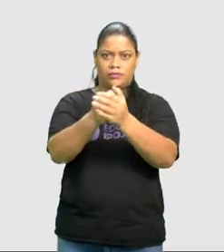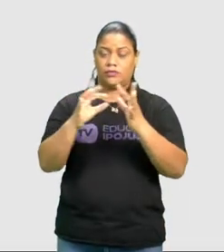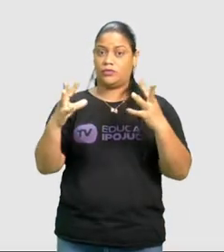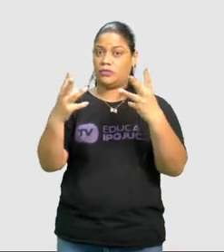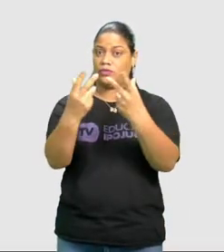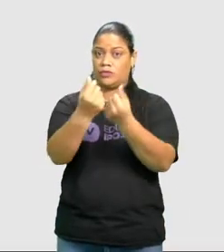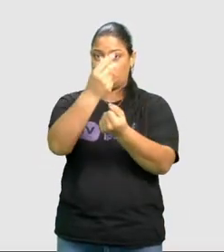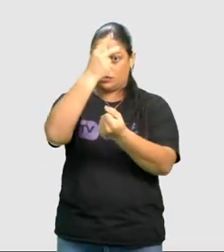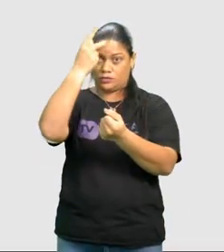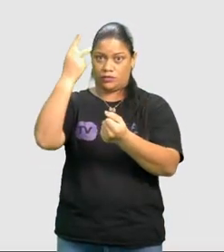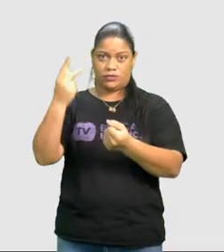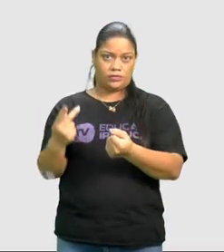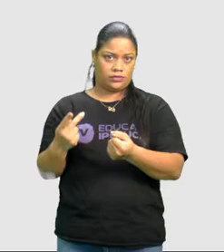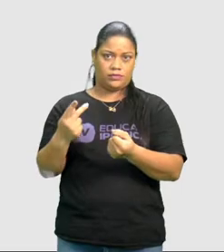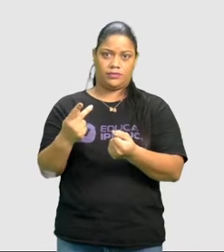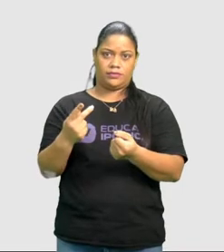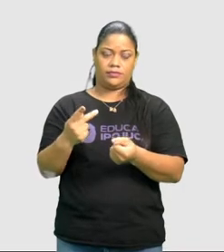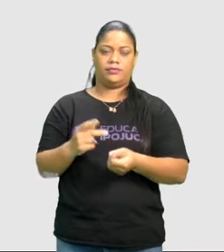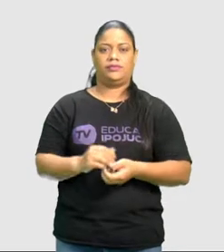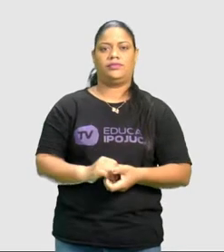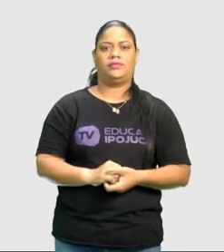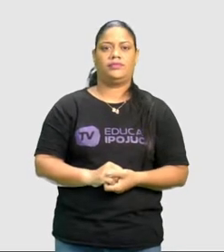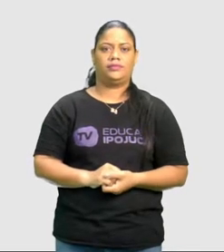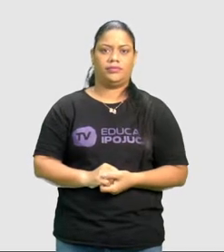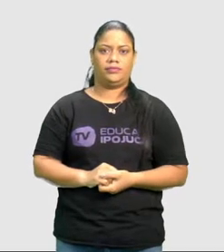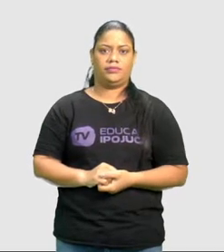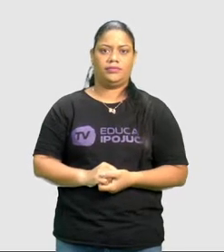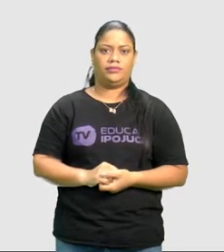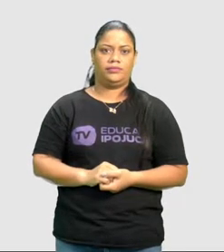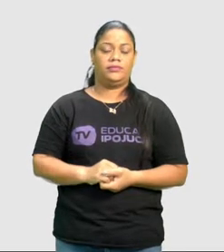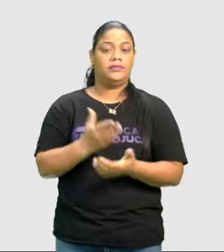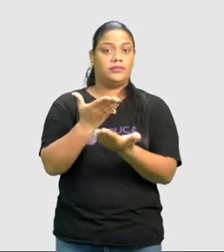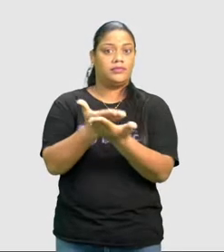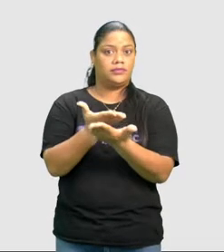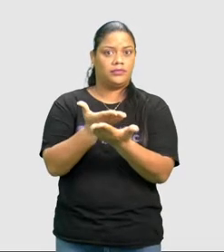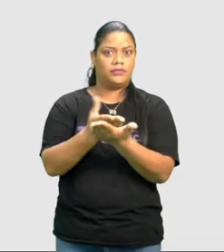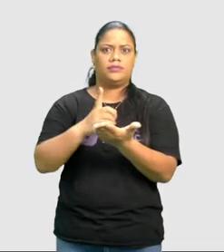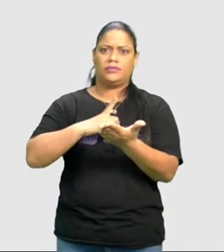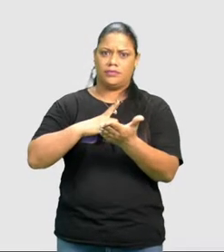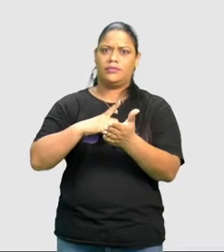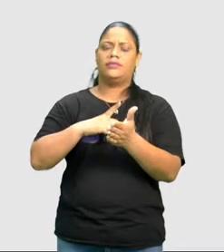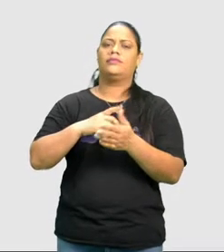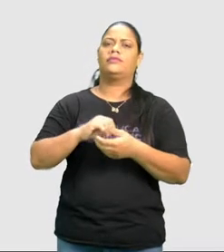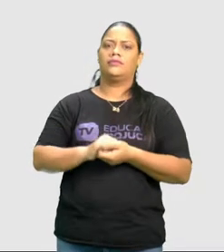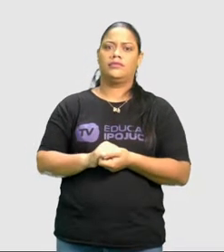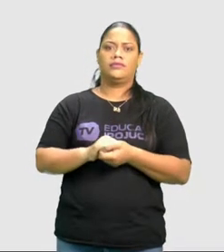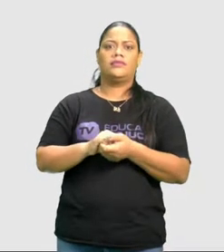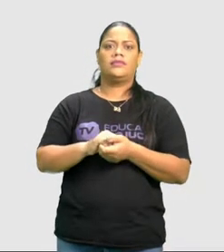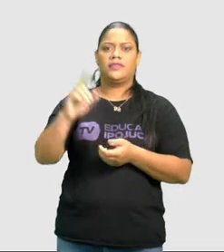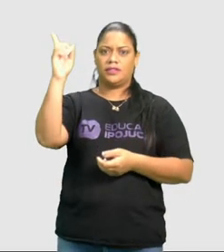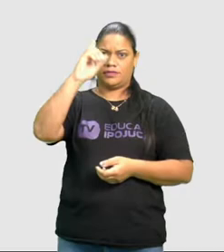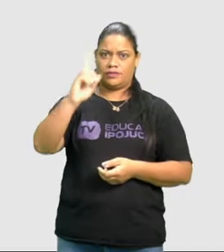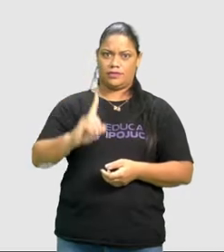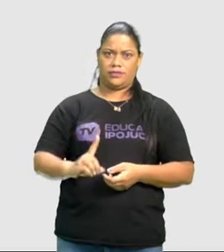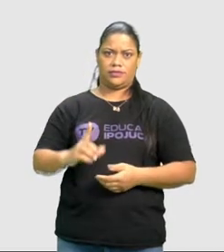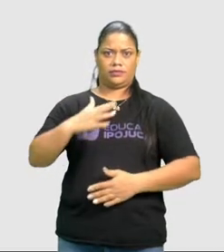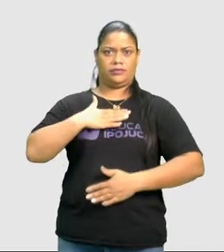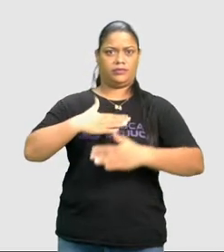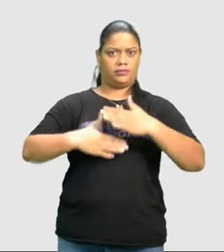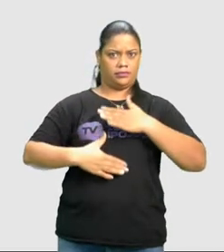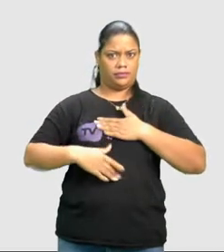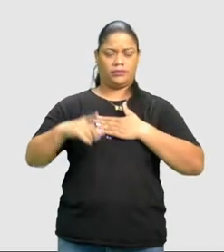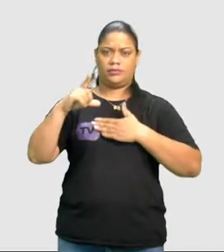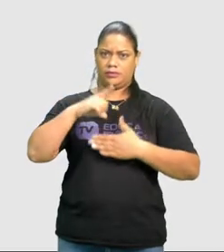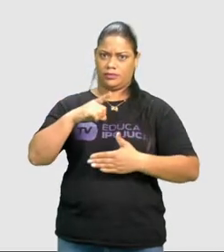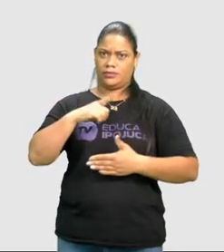pessoas, sem exceção. É para o estudante com deficiência física, para os que têm